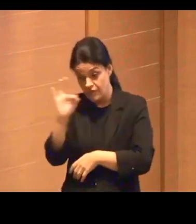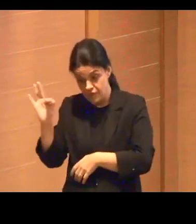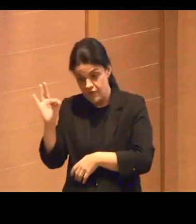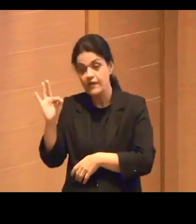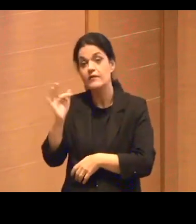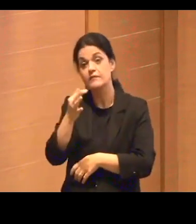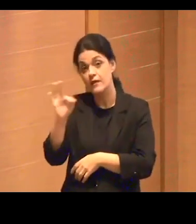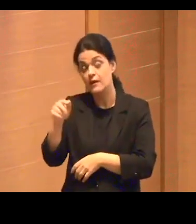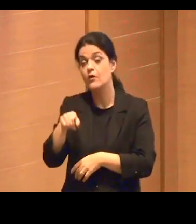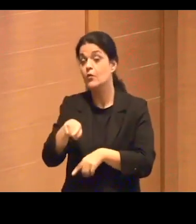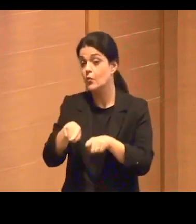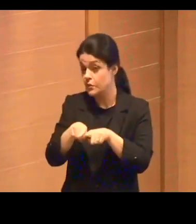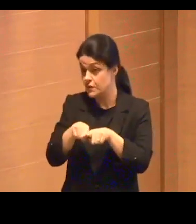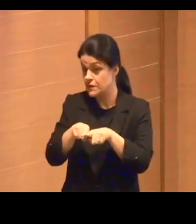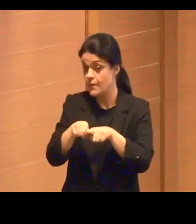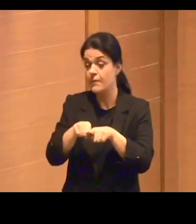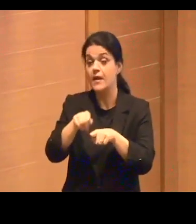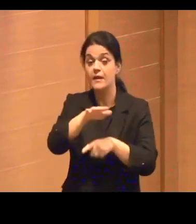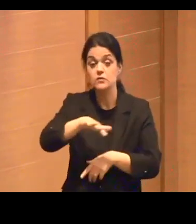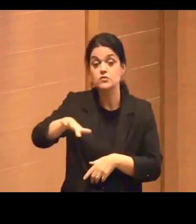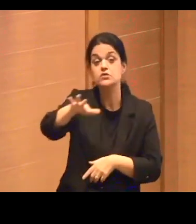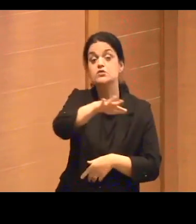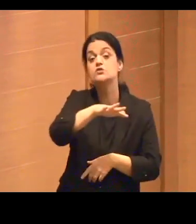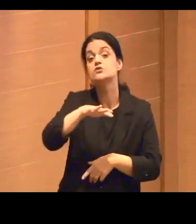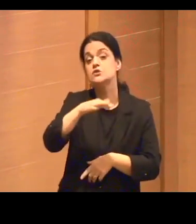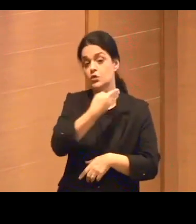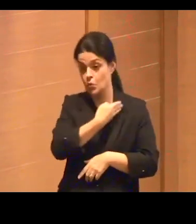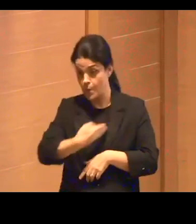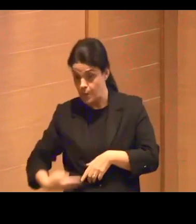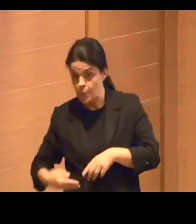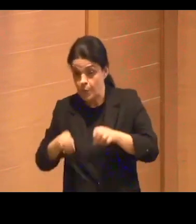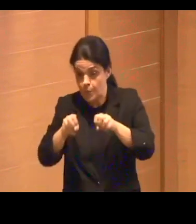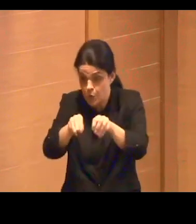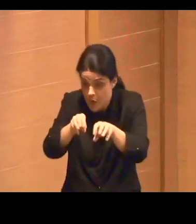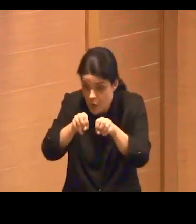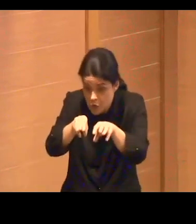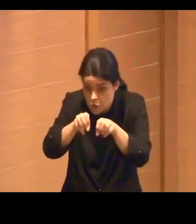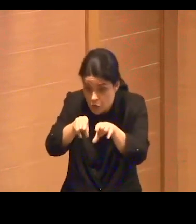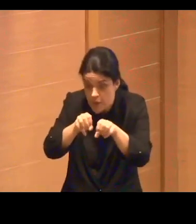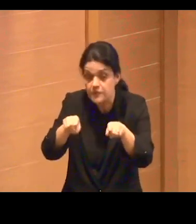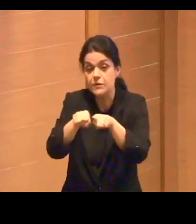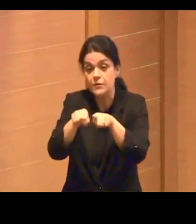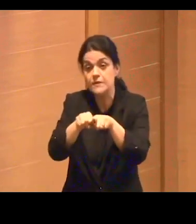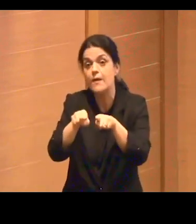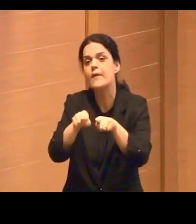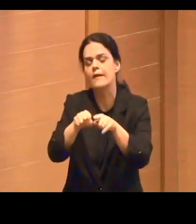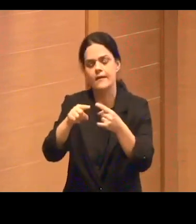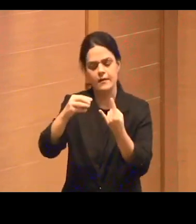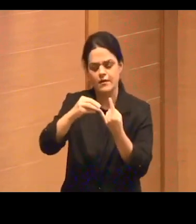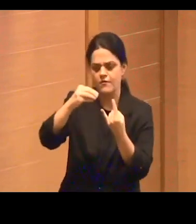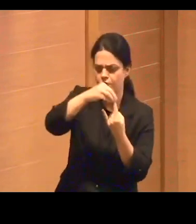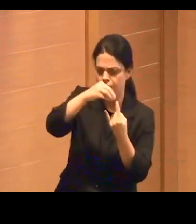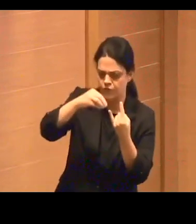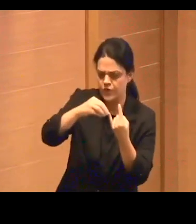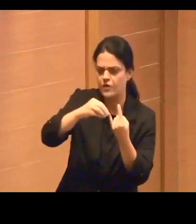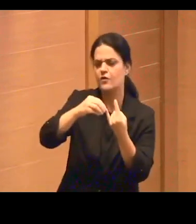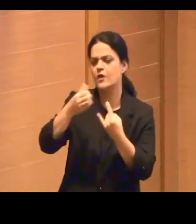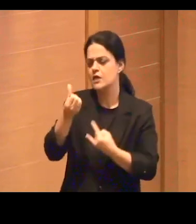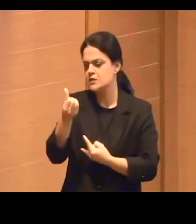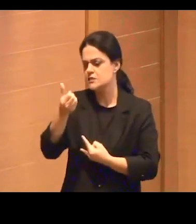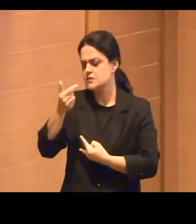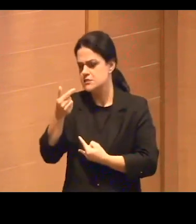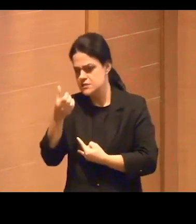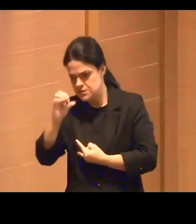para o setor público e para a educação. E aí, não tenho dúvida que o Fiocruz, as 69 federais,